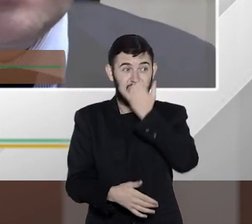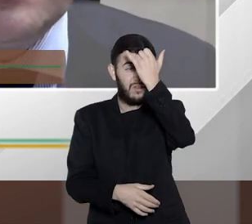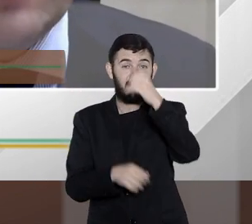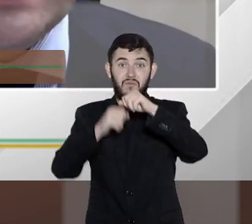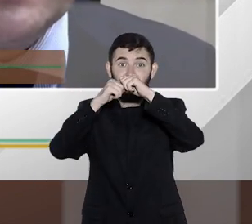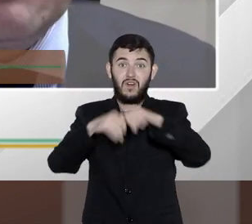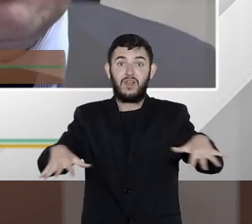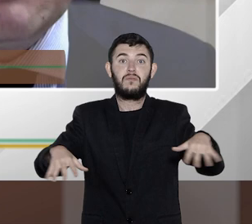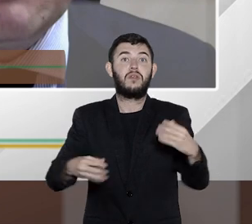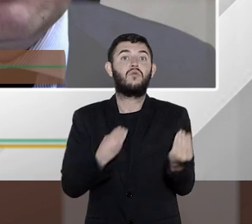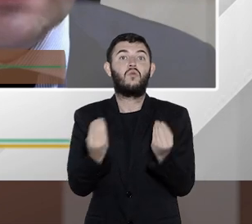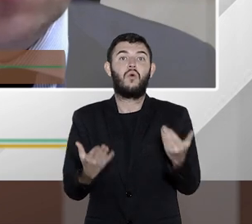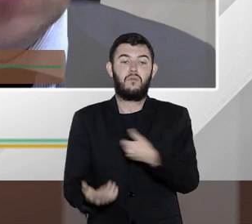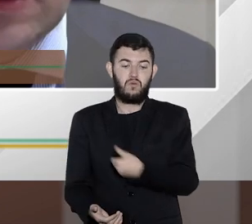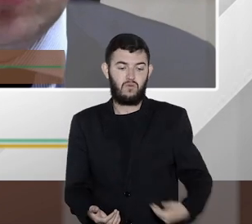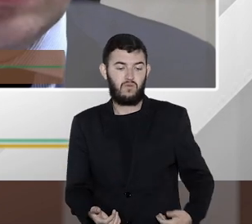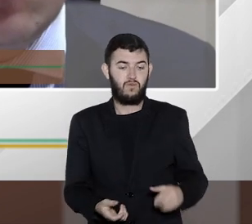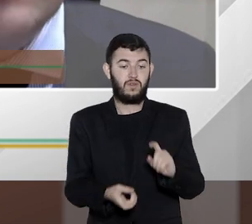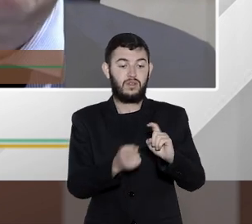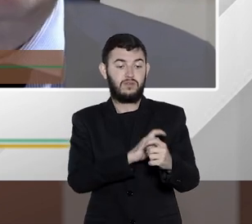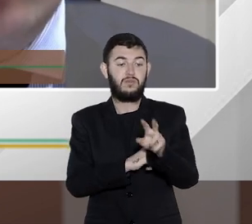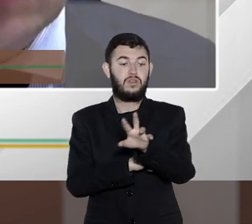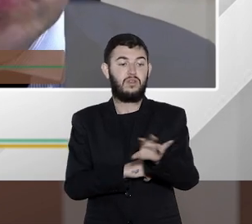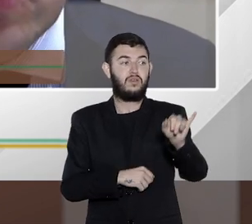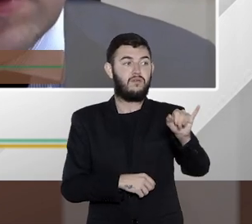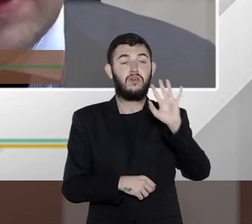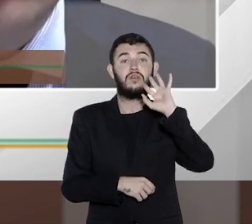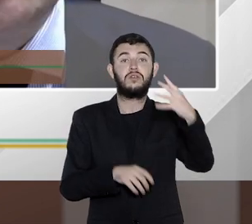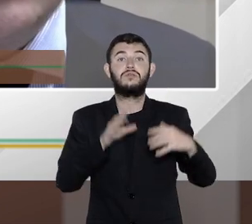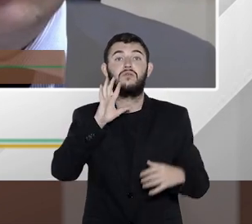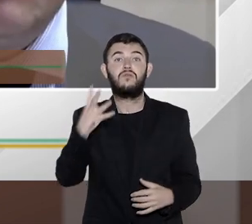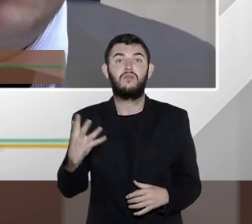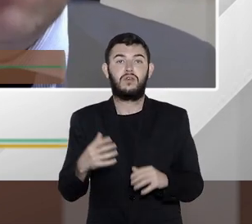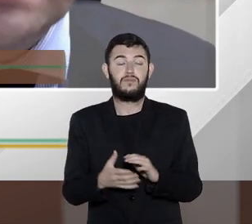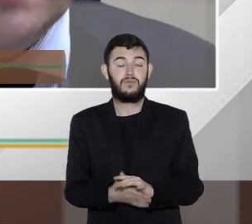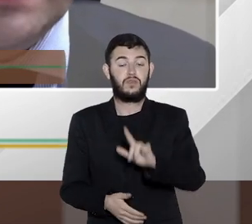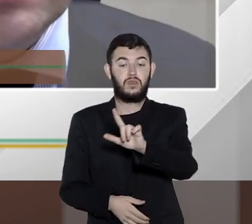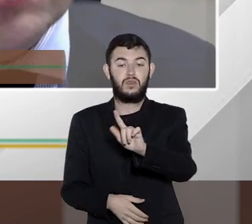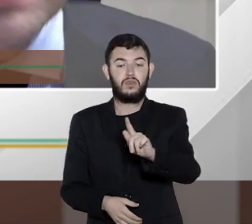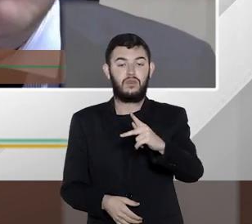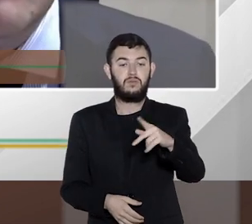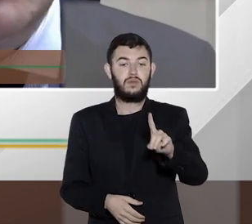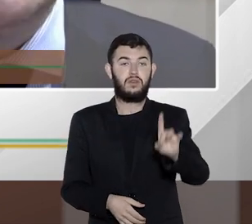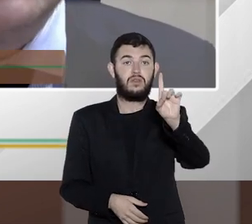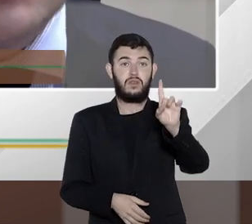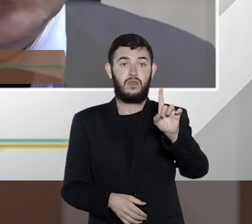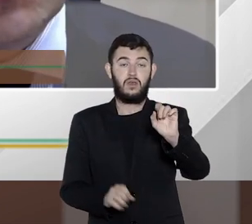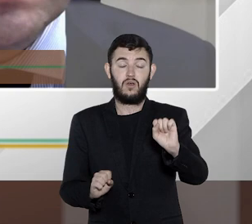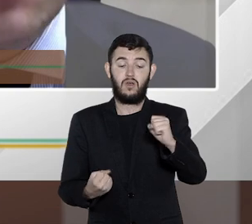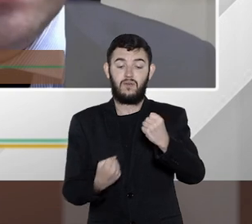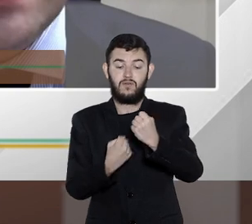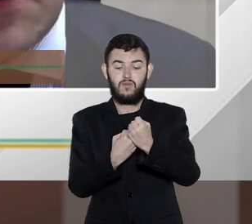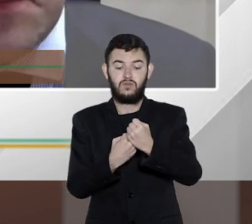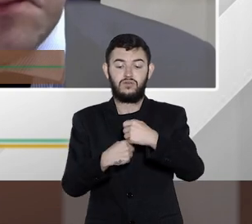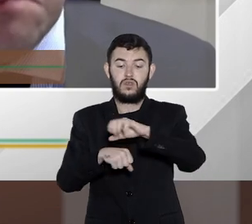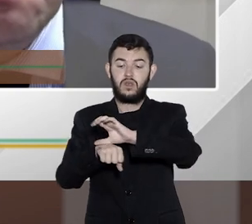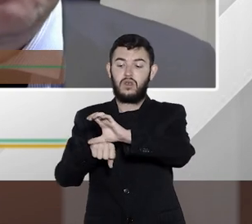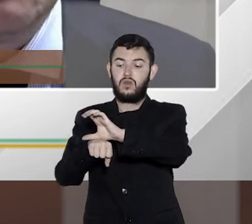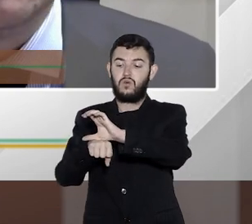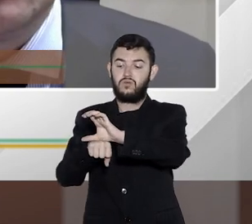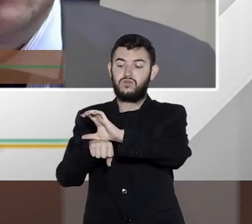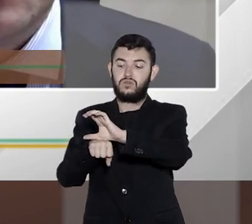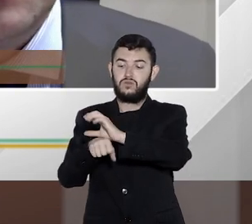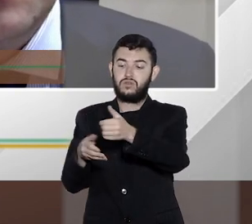LGPD, ela não é nada mais, nada menos do que um reforço ao direito à privacidade que já estava previsto na Constituição Federal.